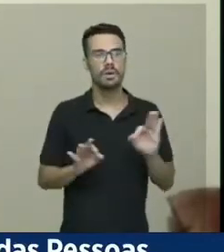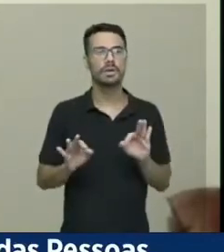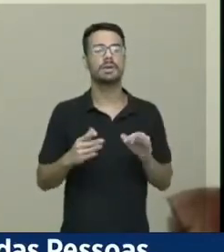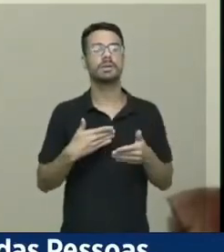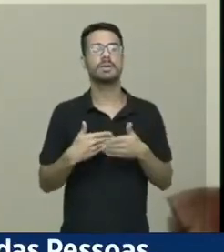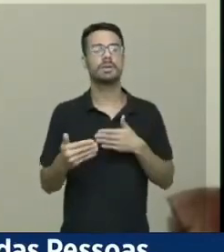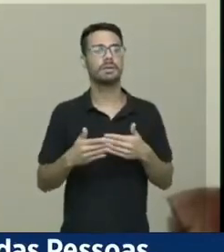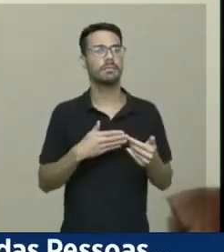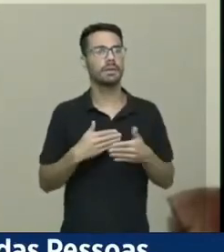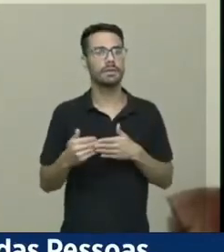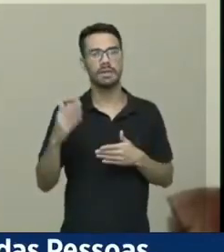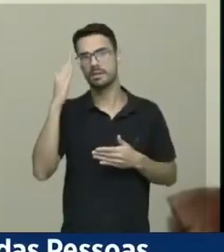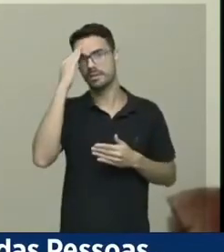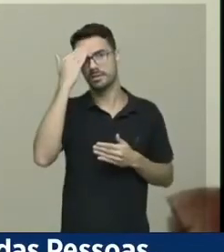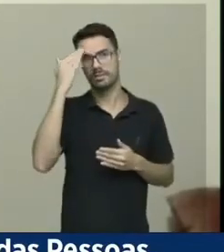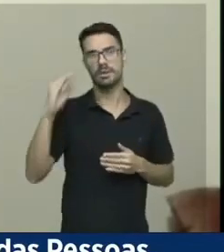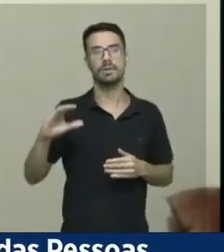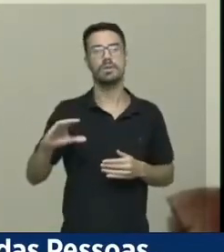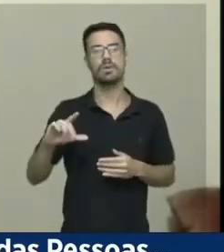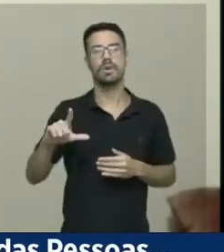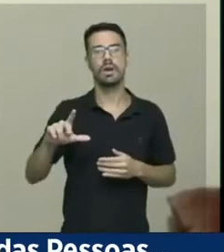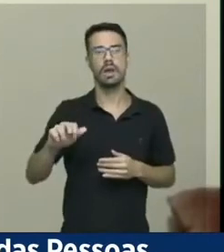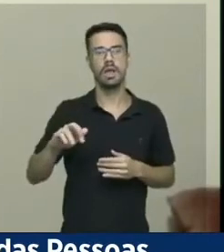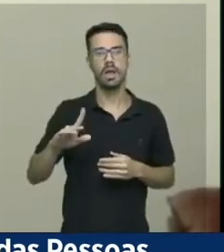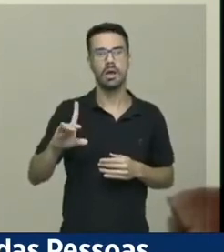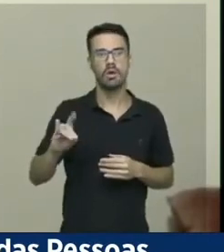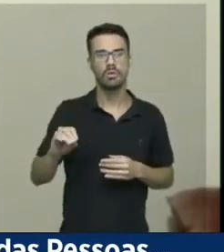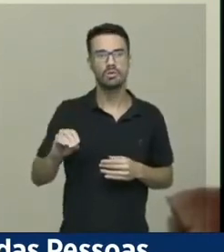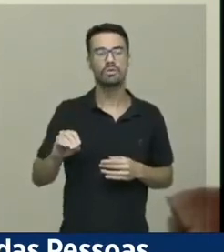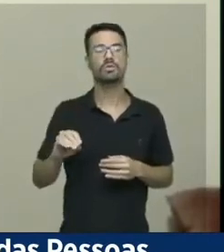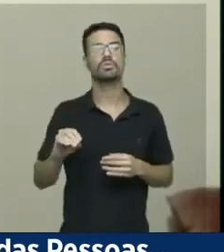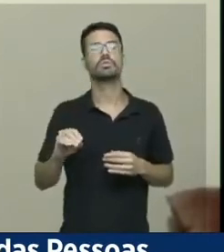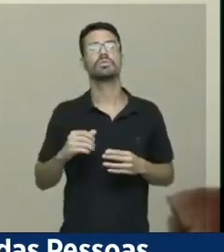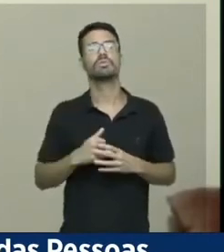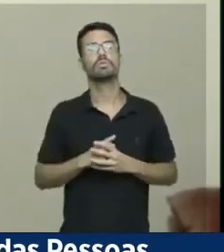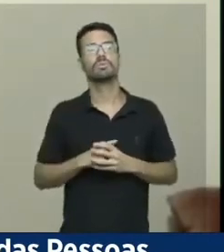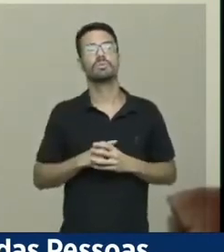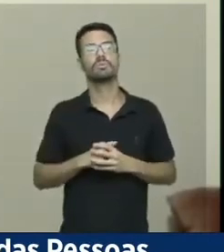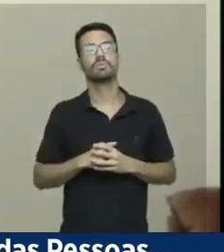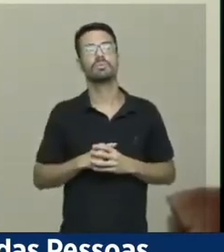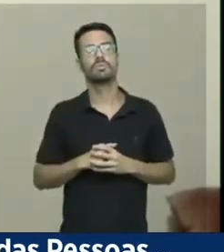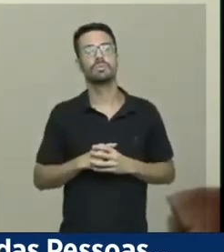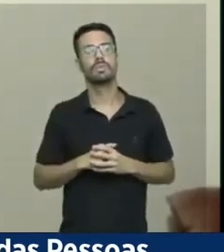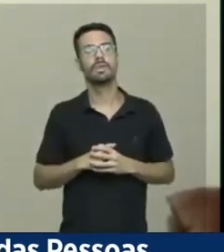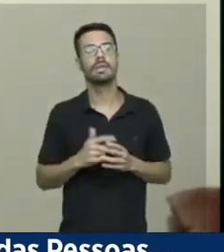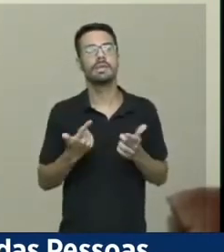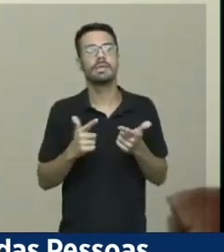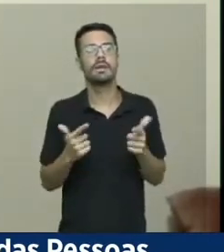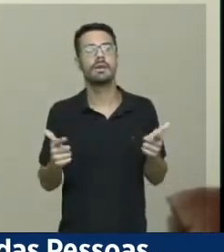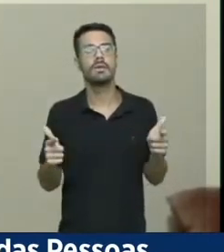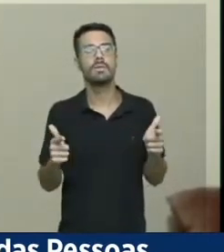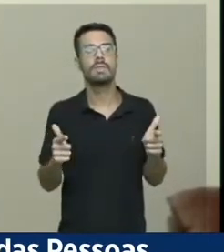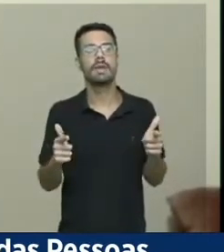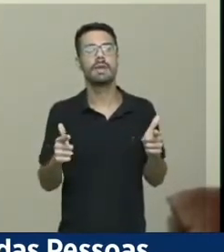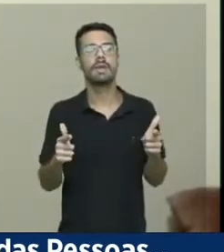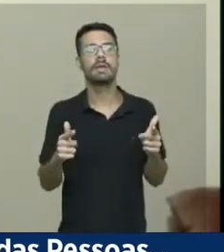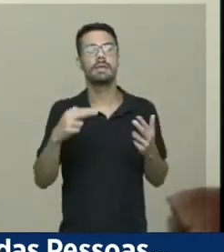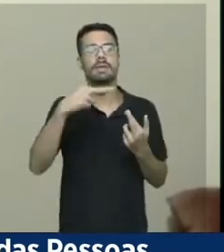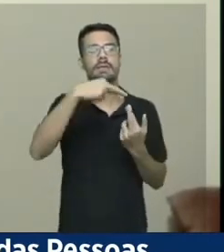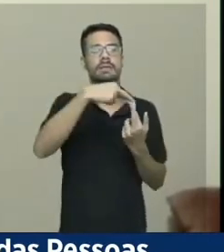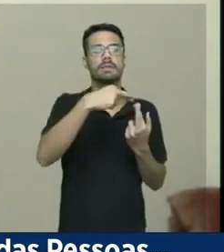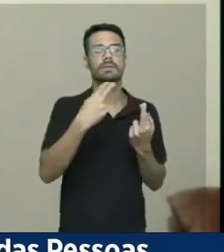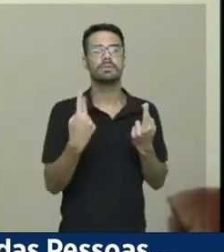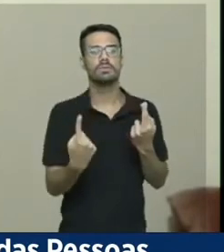entendimento do doutor Cláudio, que a não existência do inciso 9 no artigo